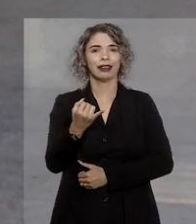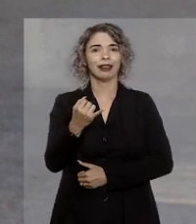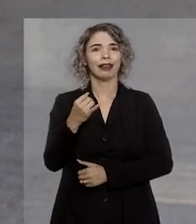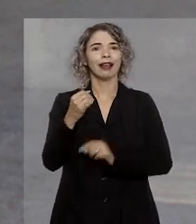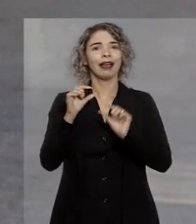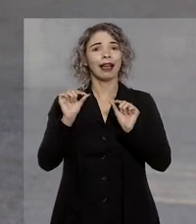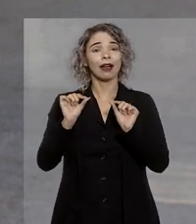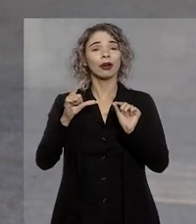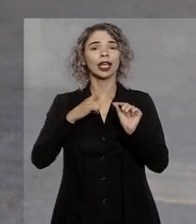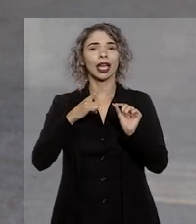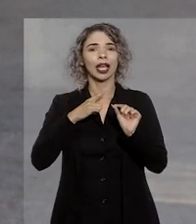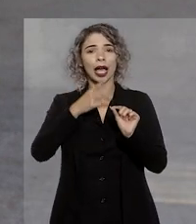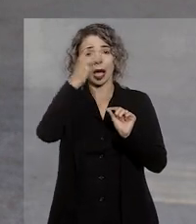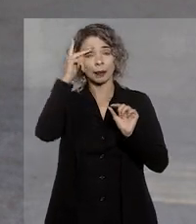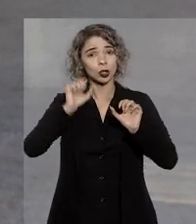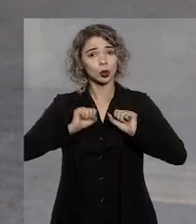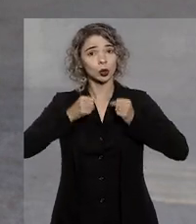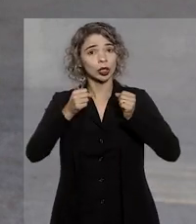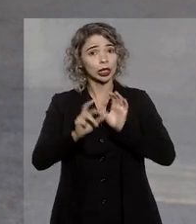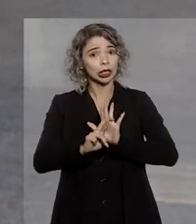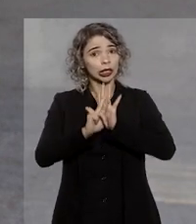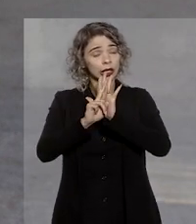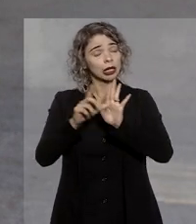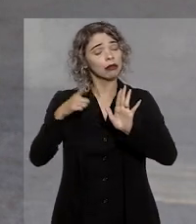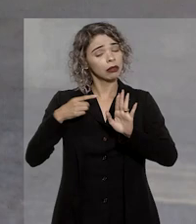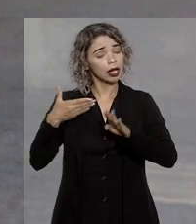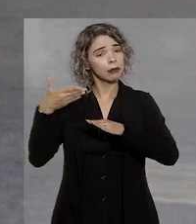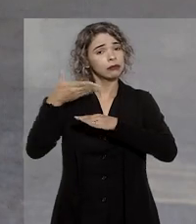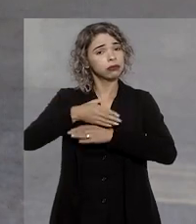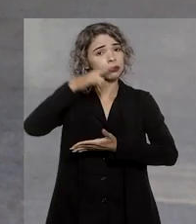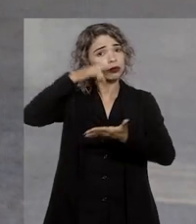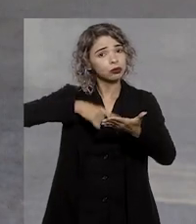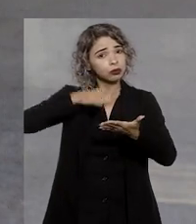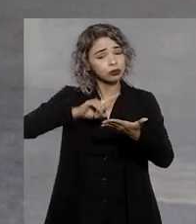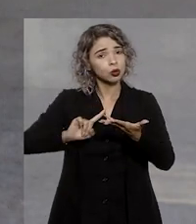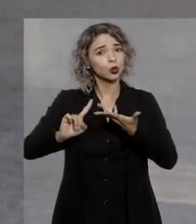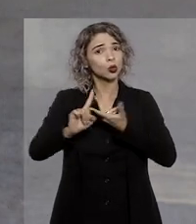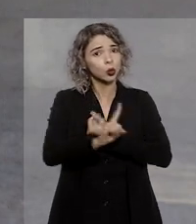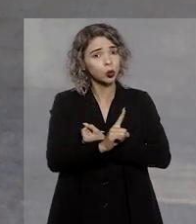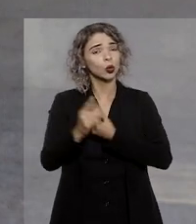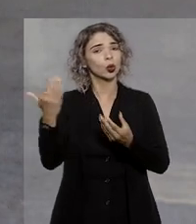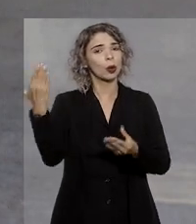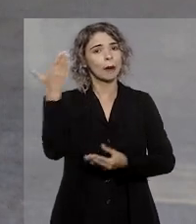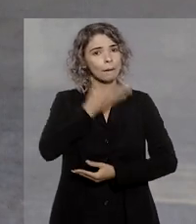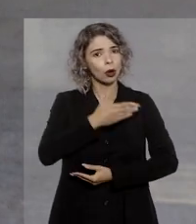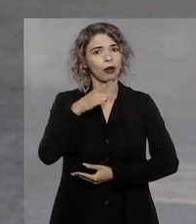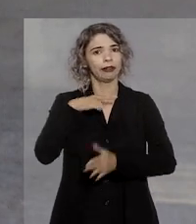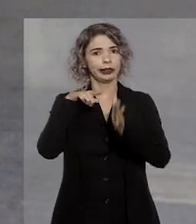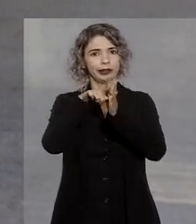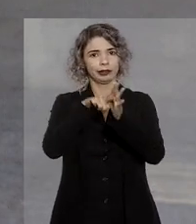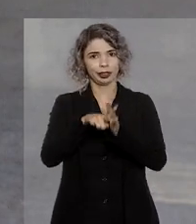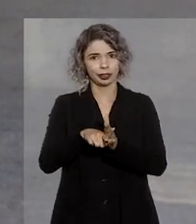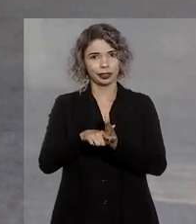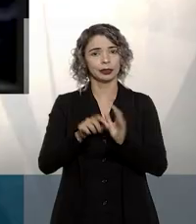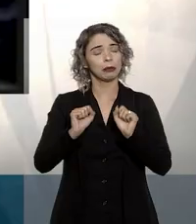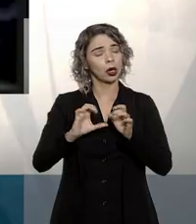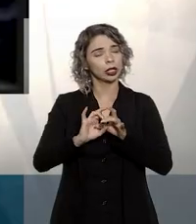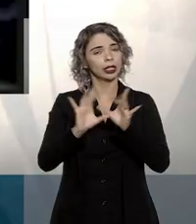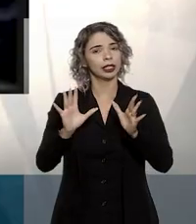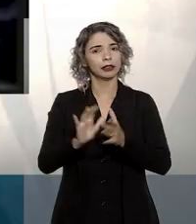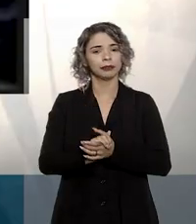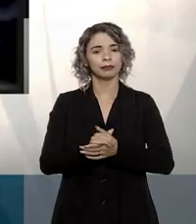Federal que garante ao defensor, no interesse do representado ter acesso aos elementos de prova da investigação.